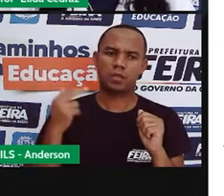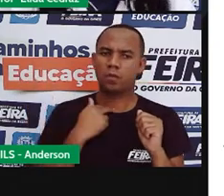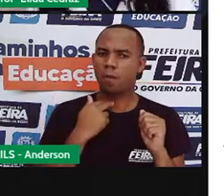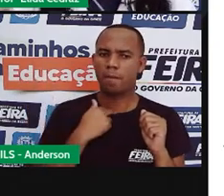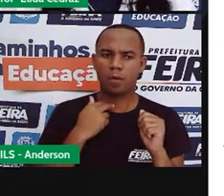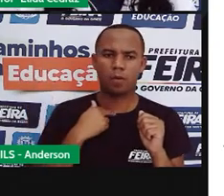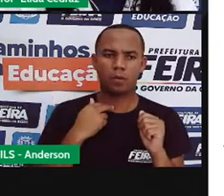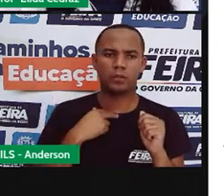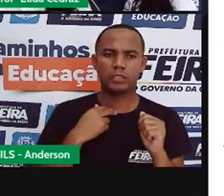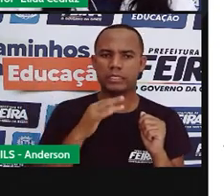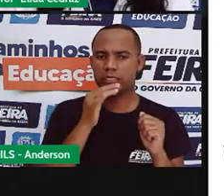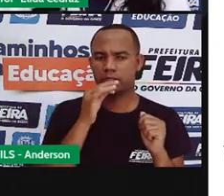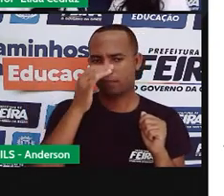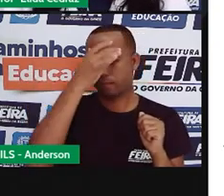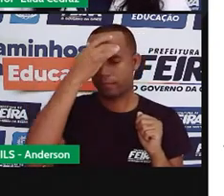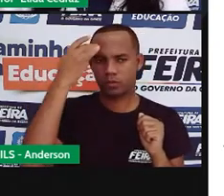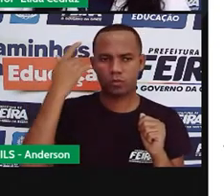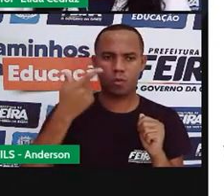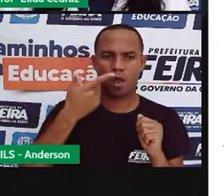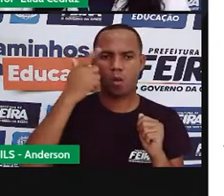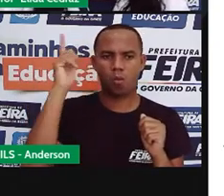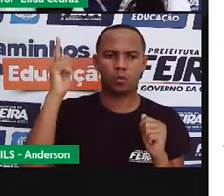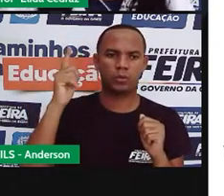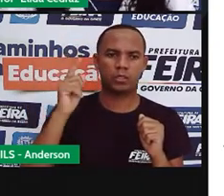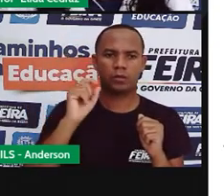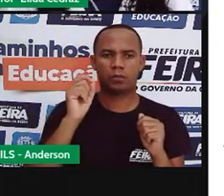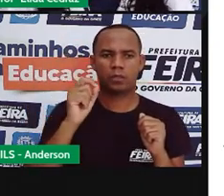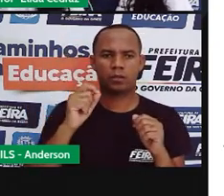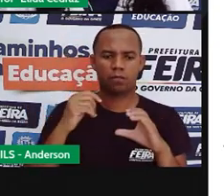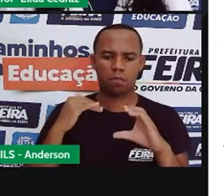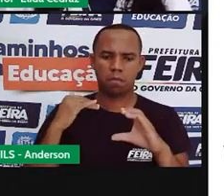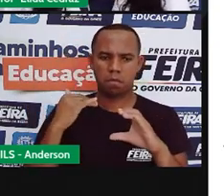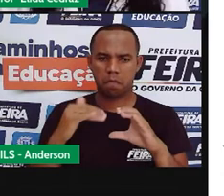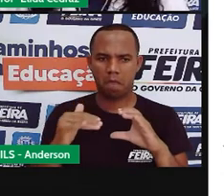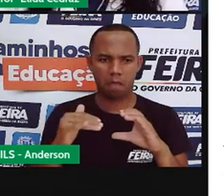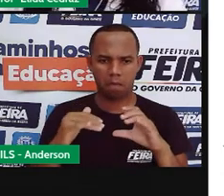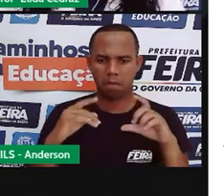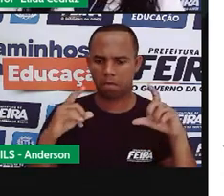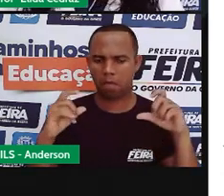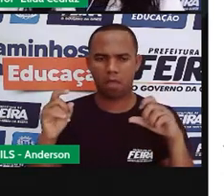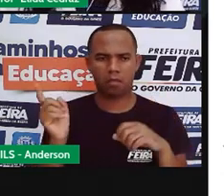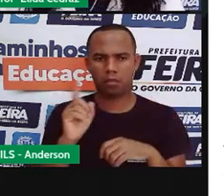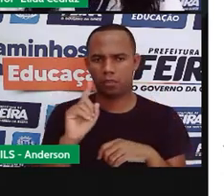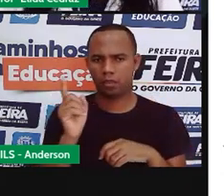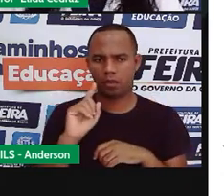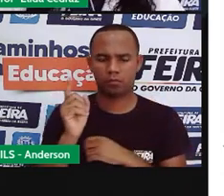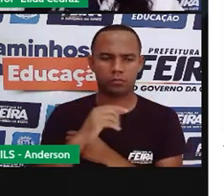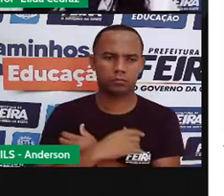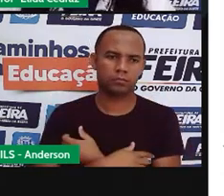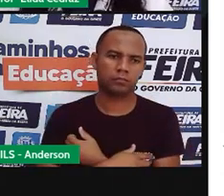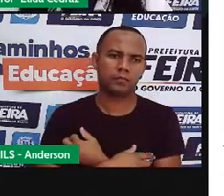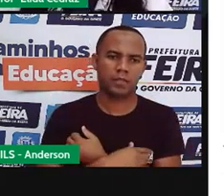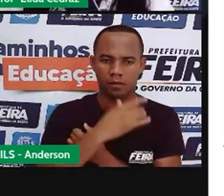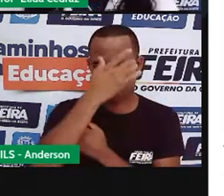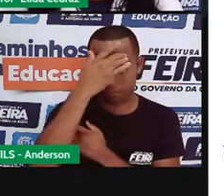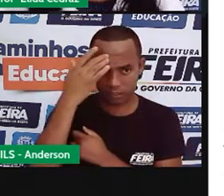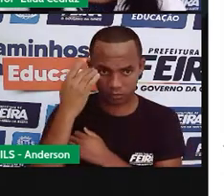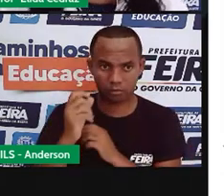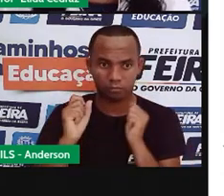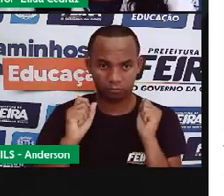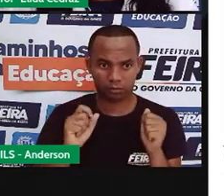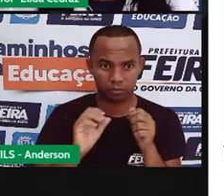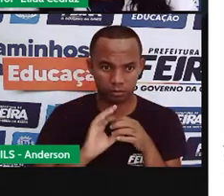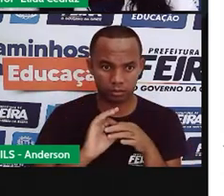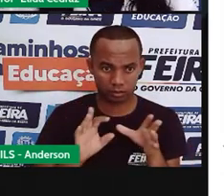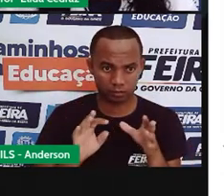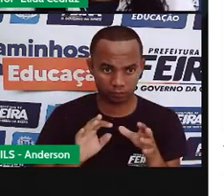posso publicar uma foto de uma outra pessoa na minha rede social a não ser que a pessoa permita